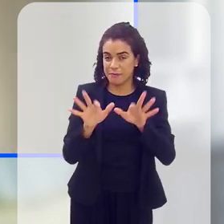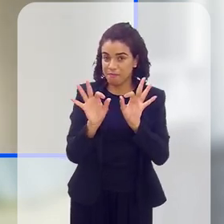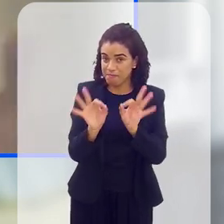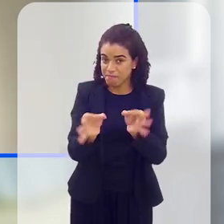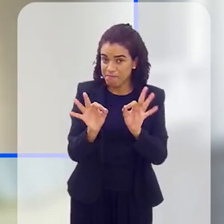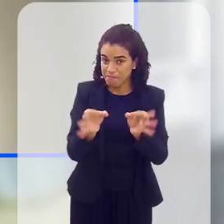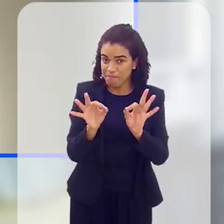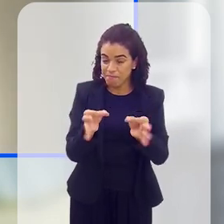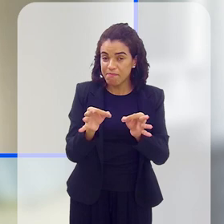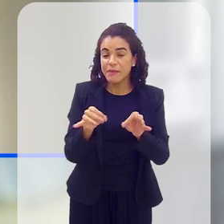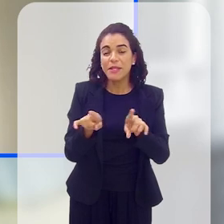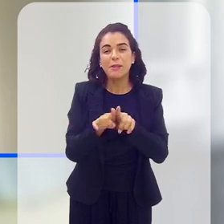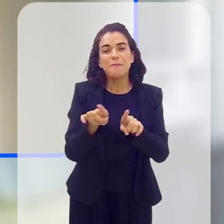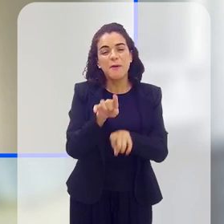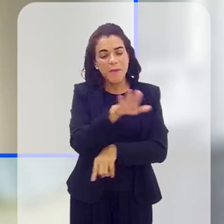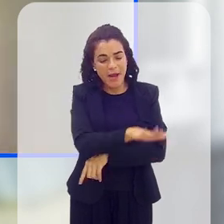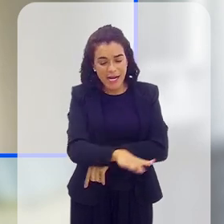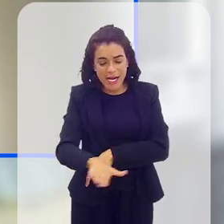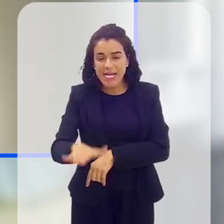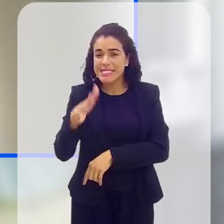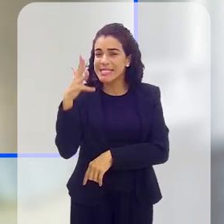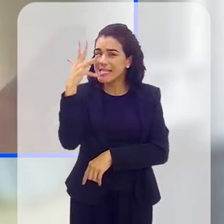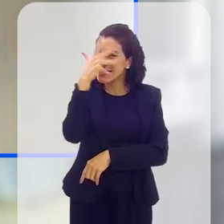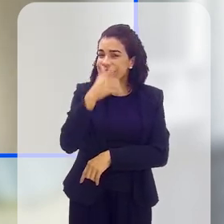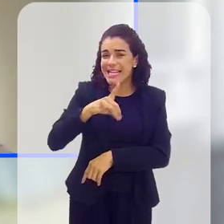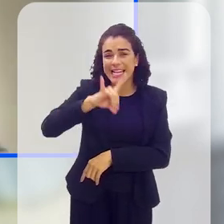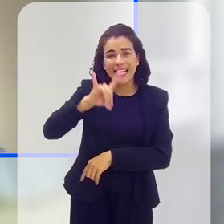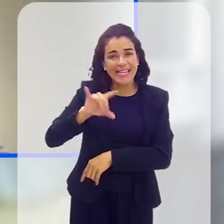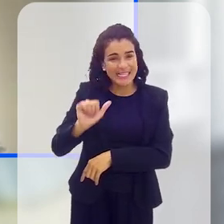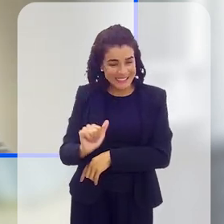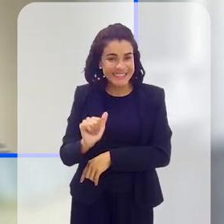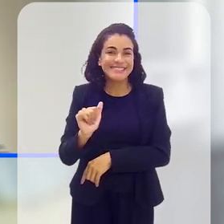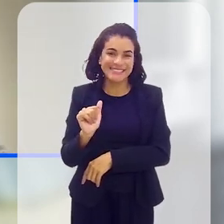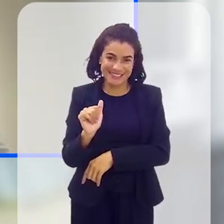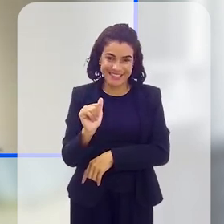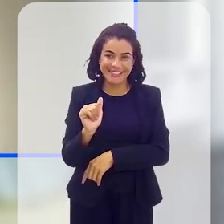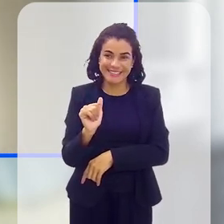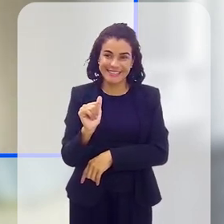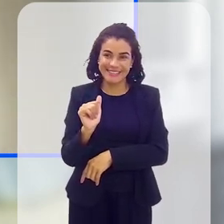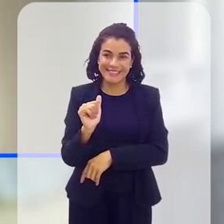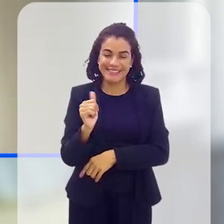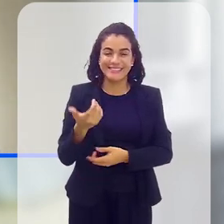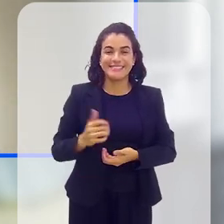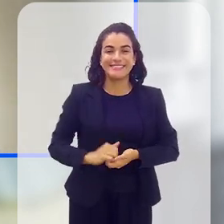E principalmente, vindo uma criança linda, maravilhosa, gente está torcendo aí para que dê tudo certo.